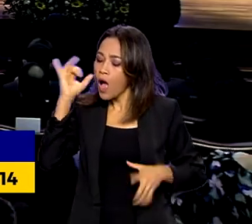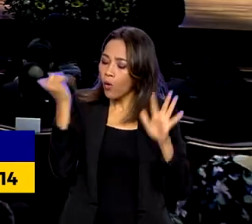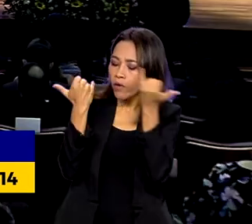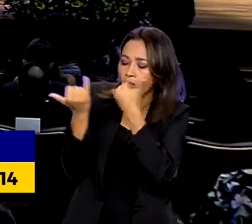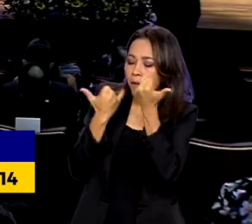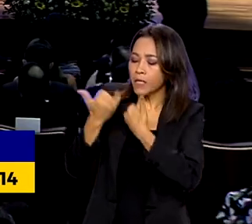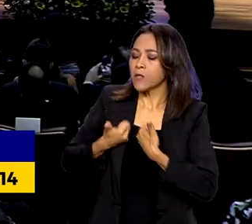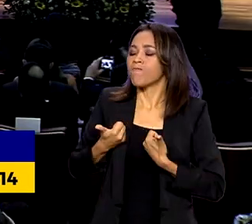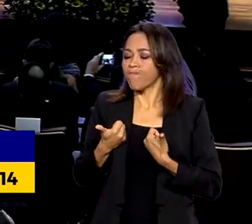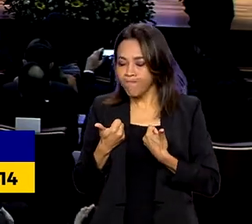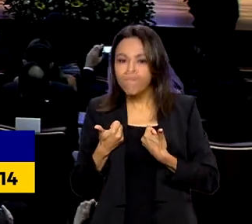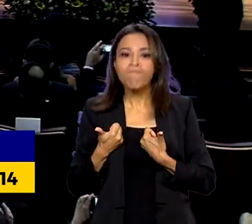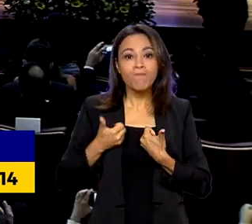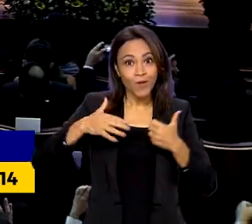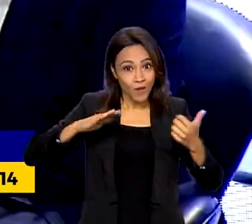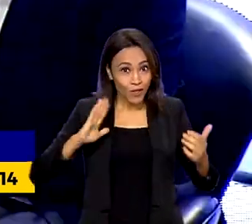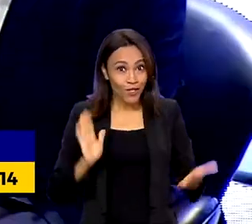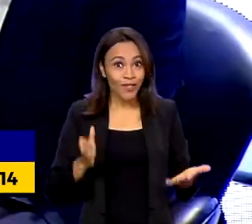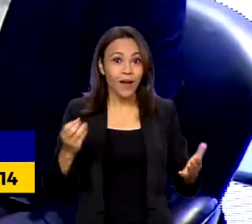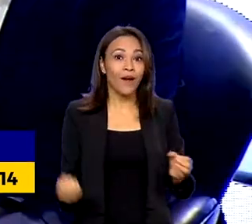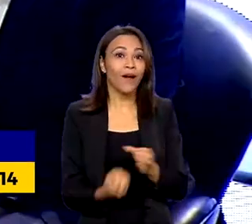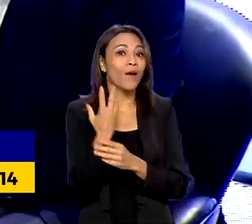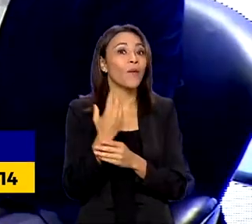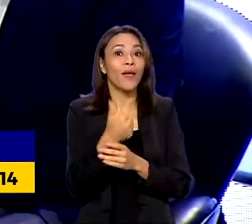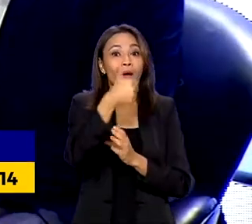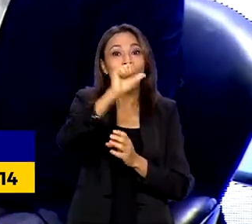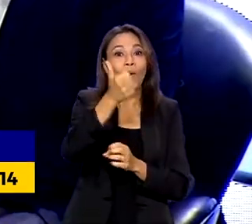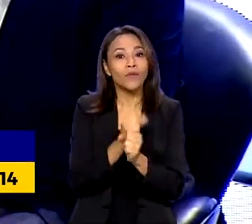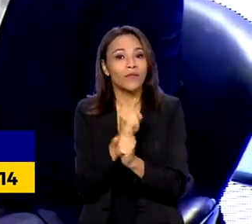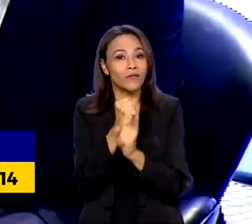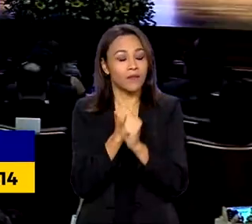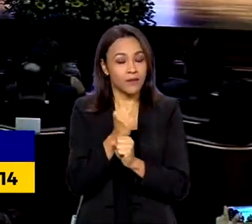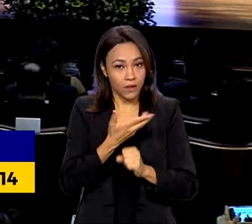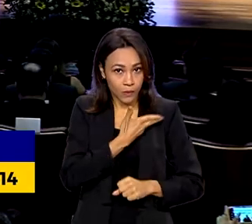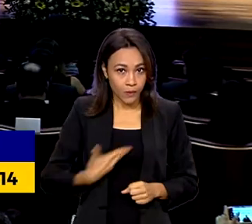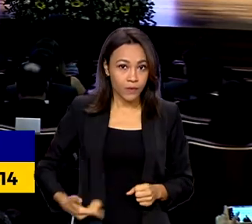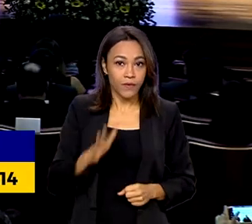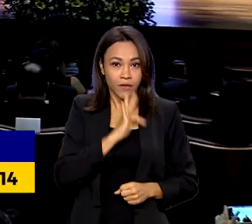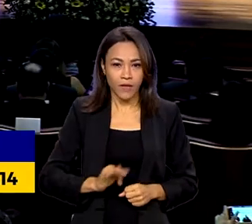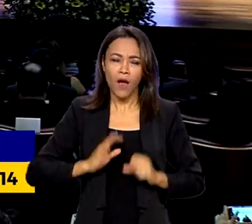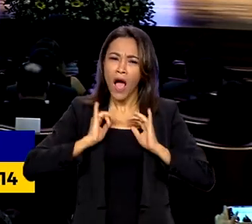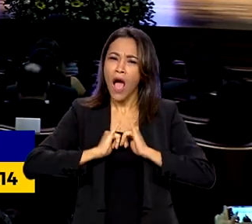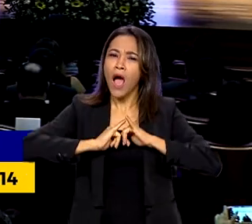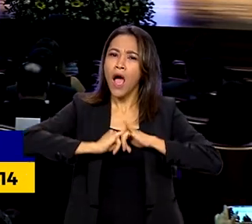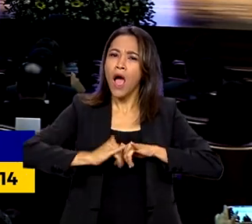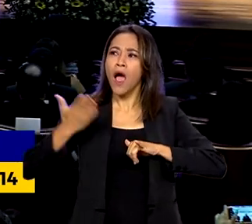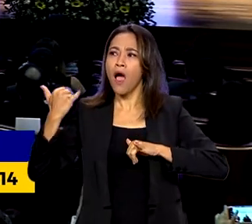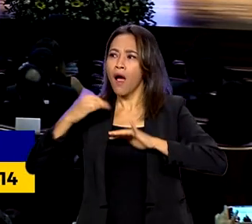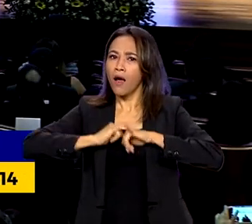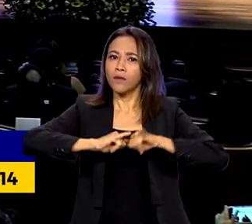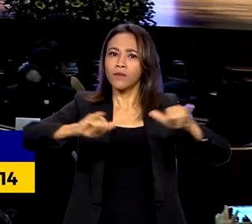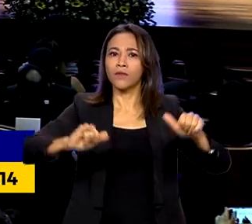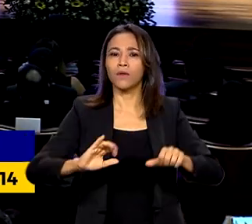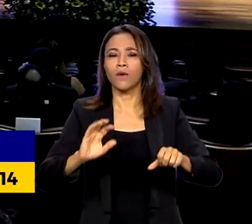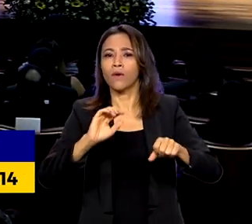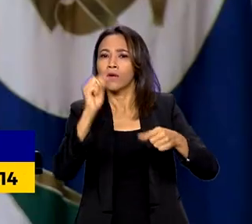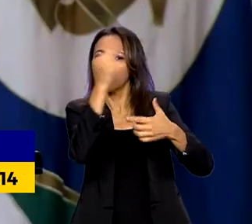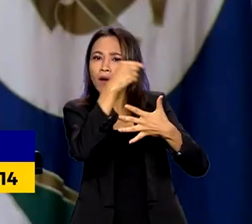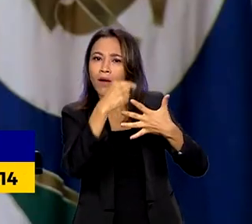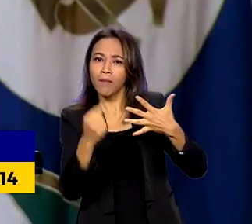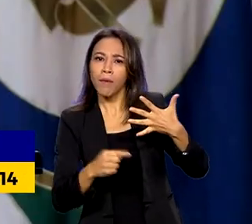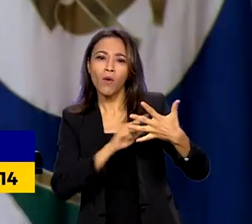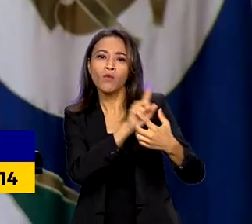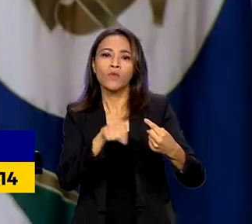Lei de Acesso à Informação completou 11 anos, o governo federal anunciou uma série de medidas para fortalecer o direito das pessoas